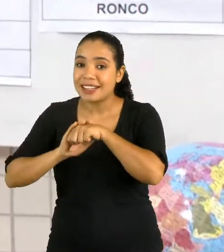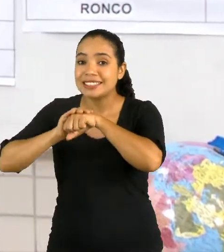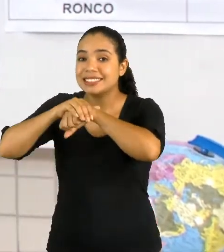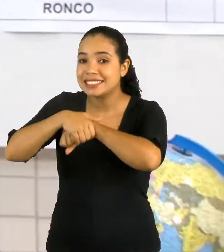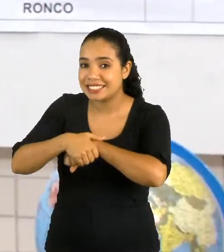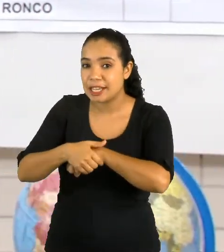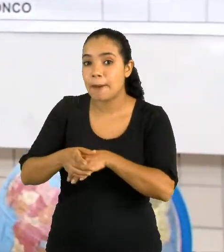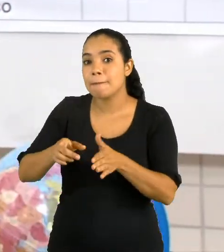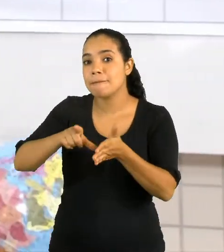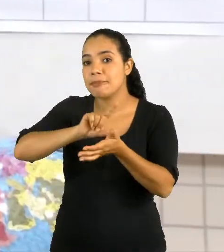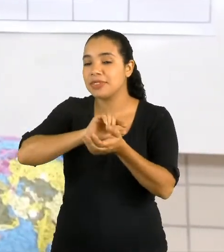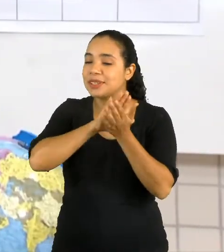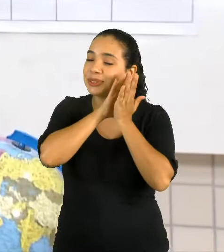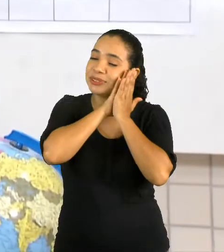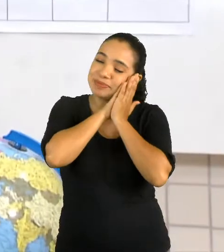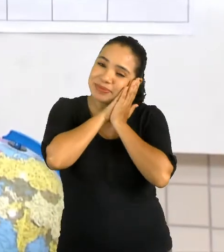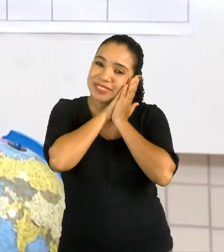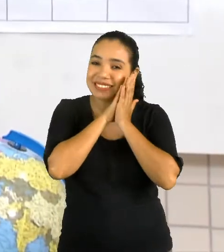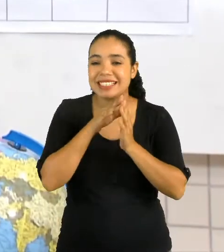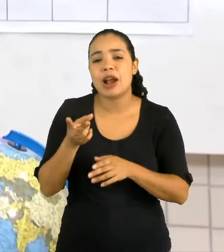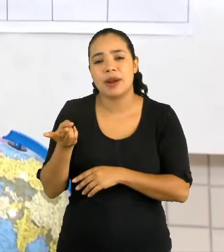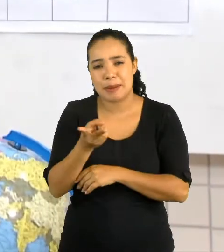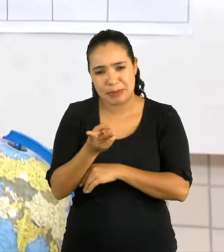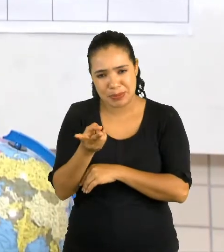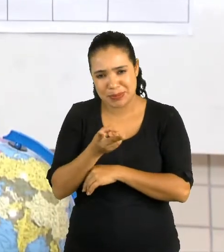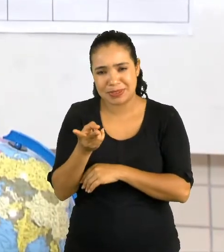Muito bem. Ambos.